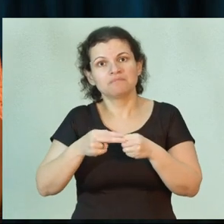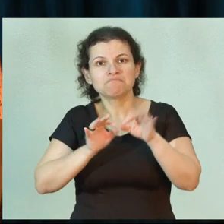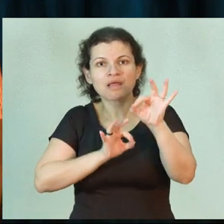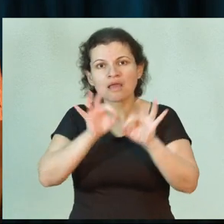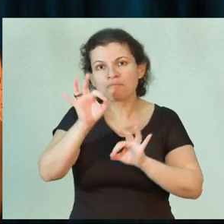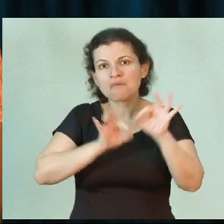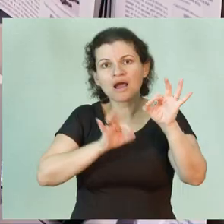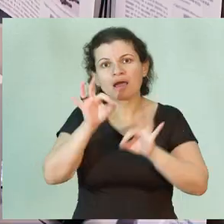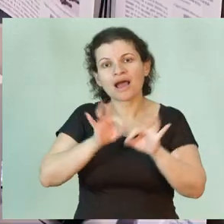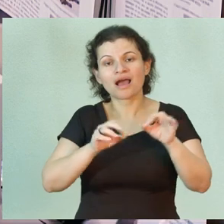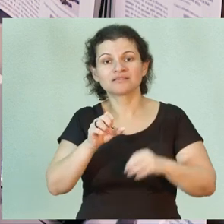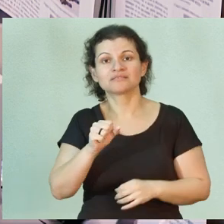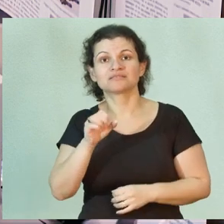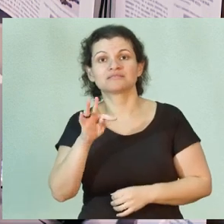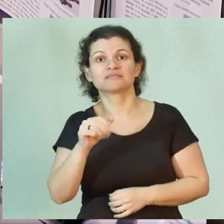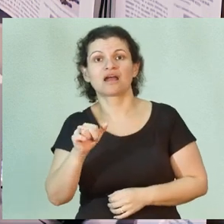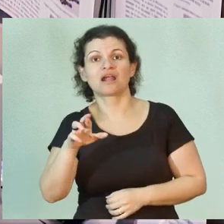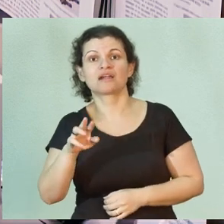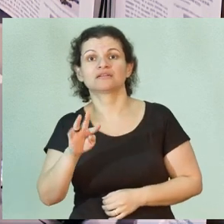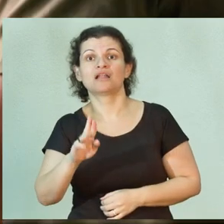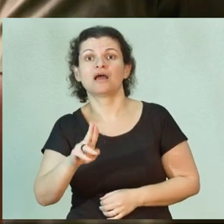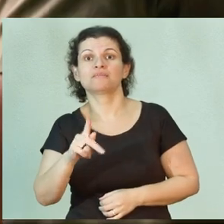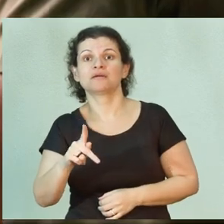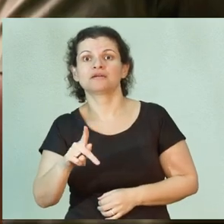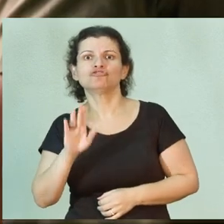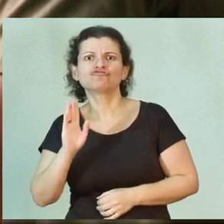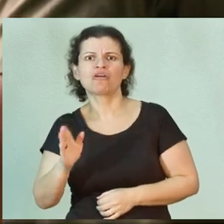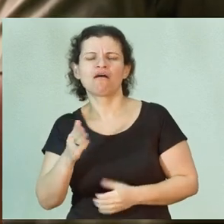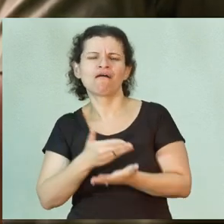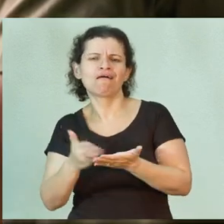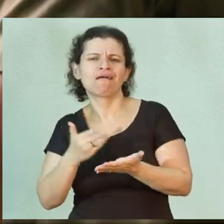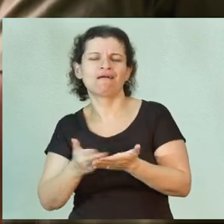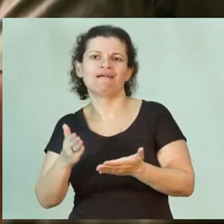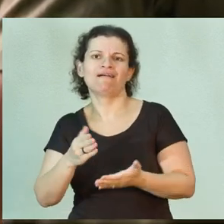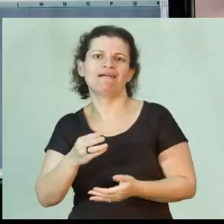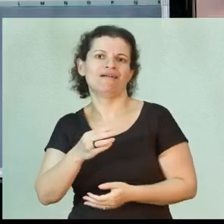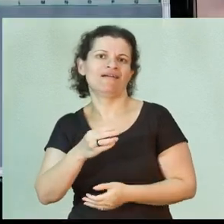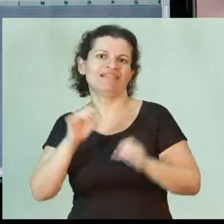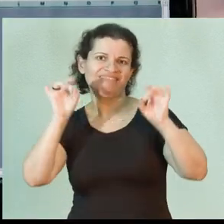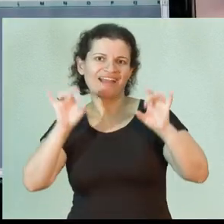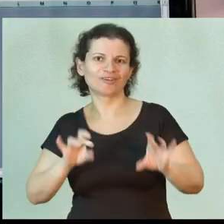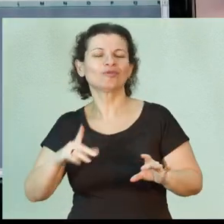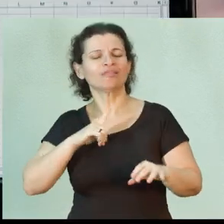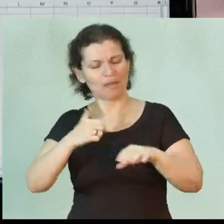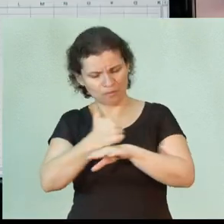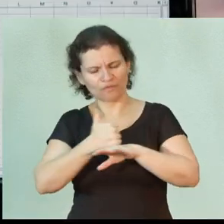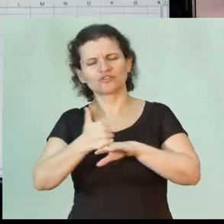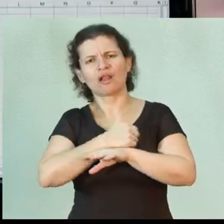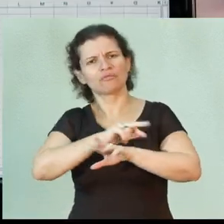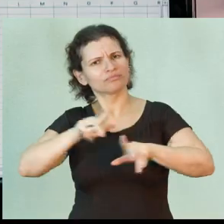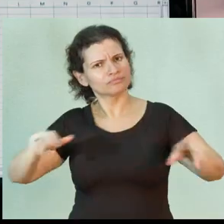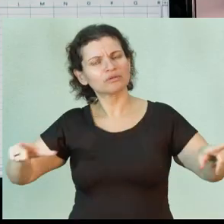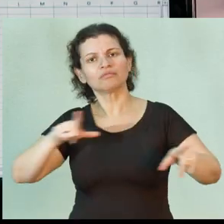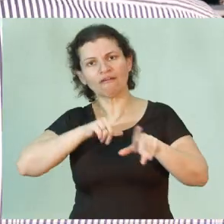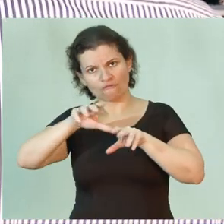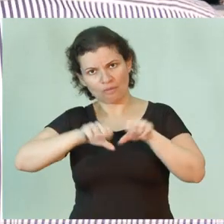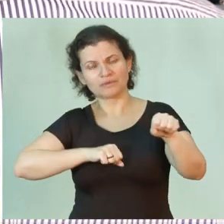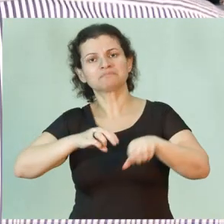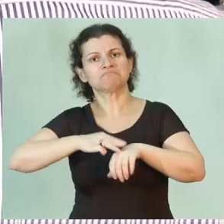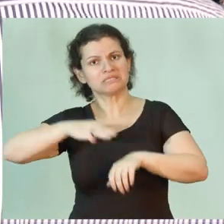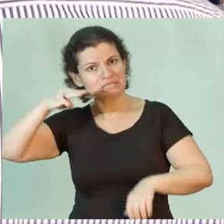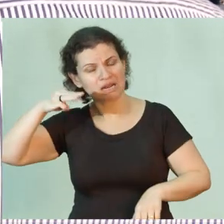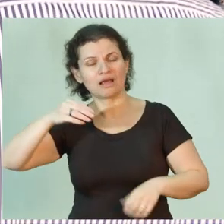preparo de uma startup logo de início, já a nível técnico. Nós temos profissionais, todos eles, com uma formação de